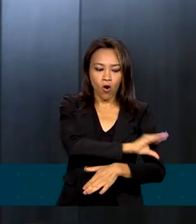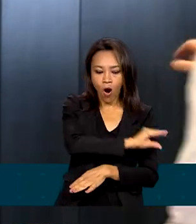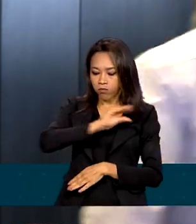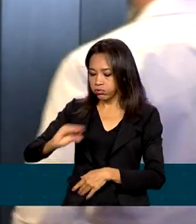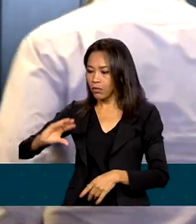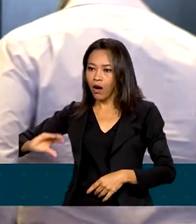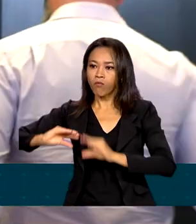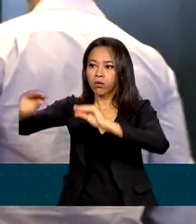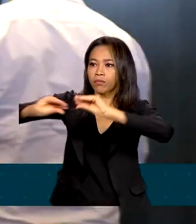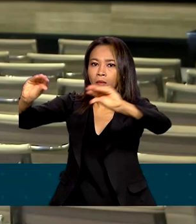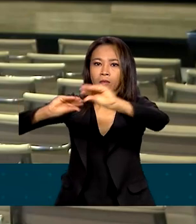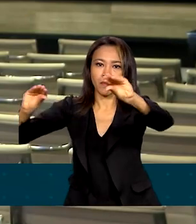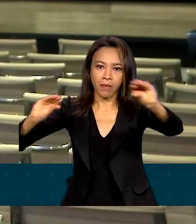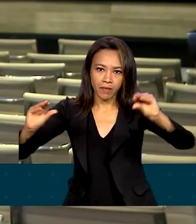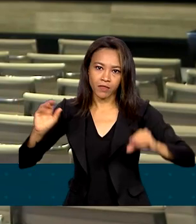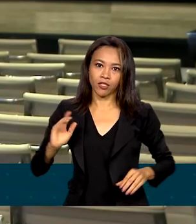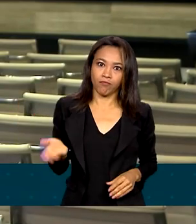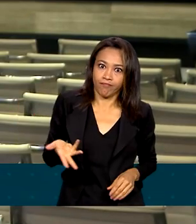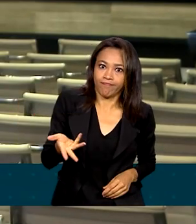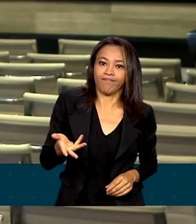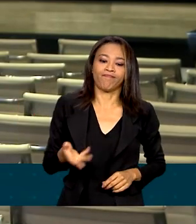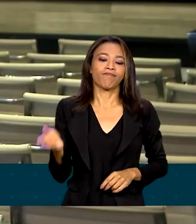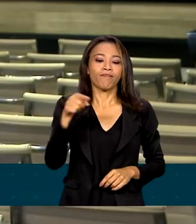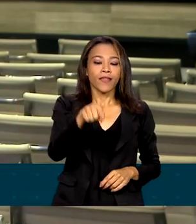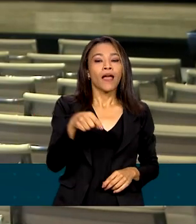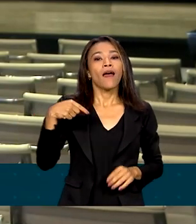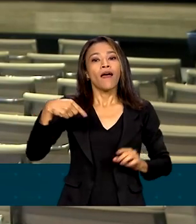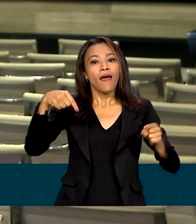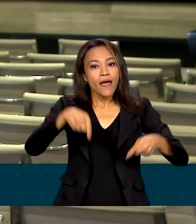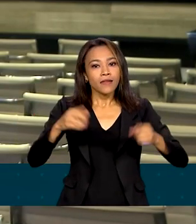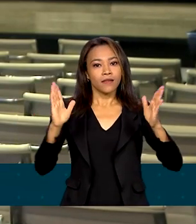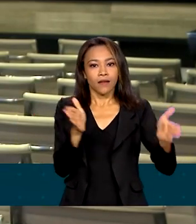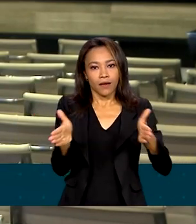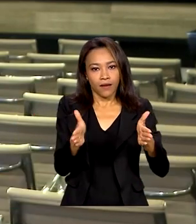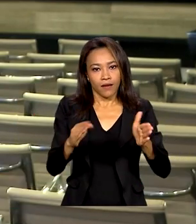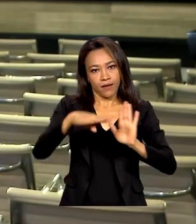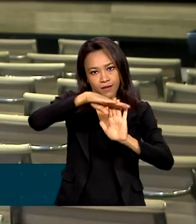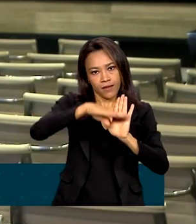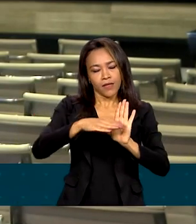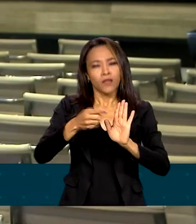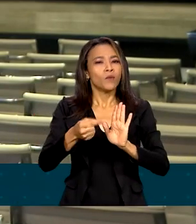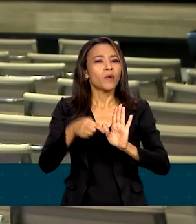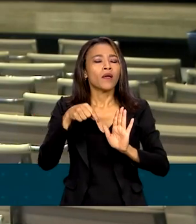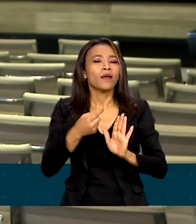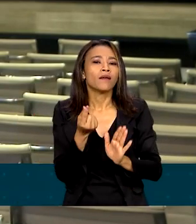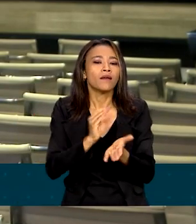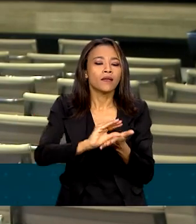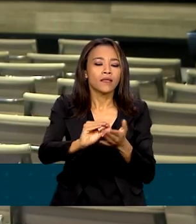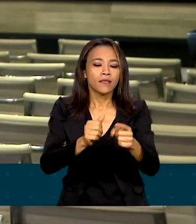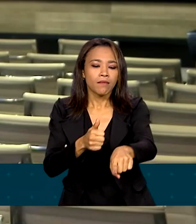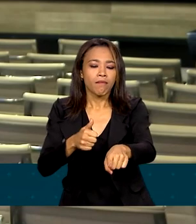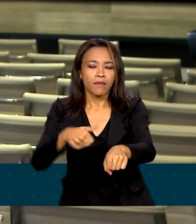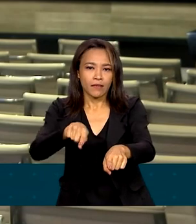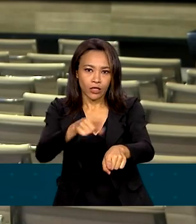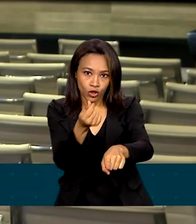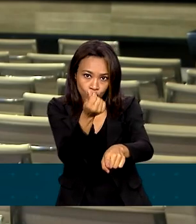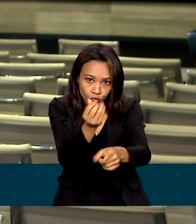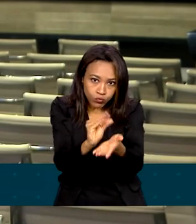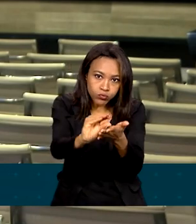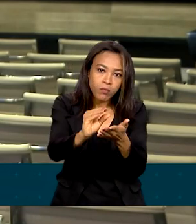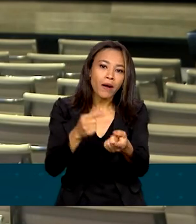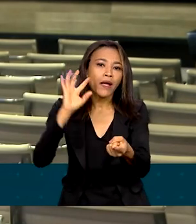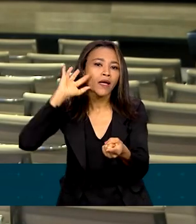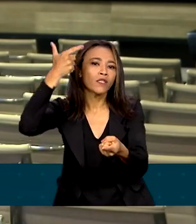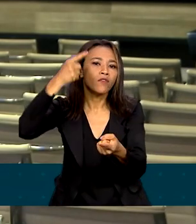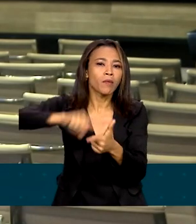e mais célere às empresas. Essa etapa do Inova Mais destina 145 milhões de reais em estímulos para soluções